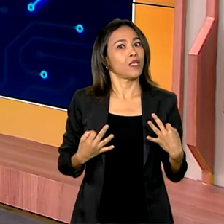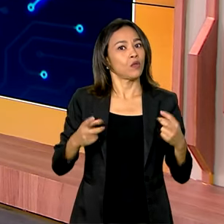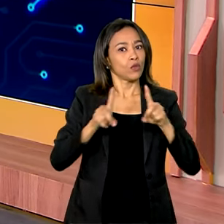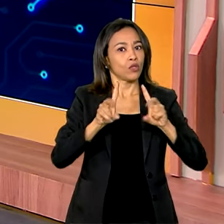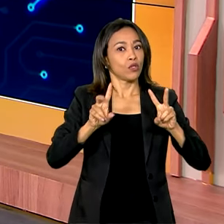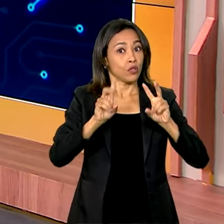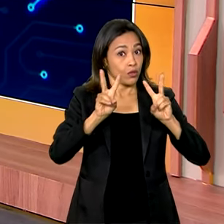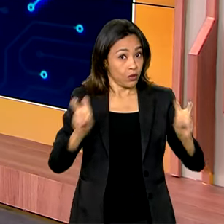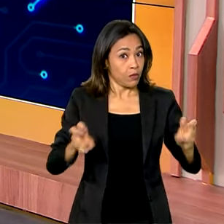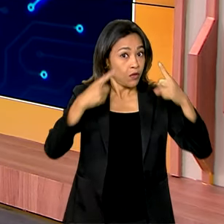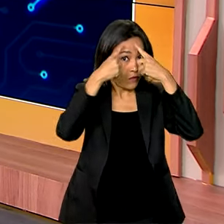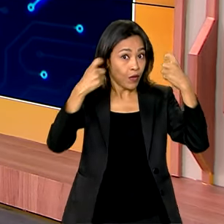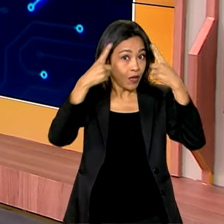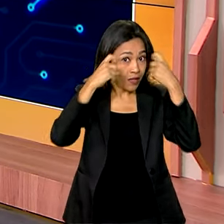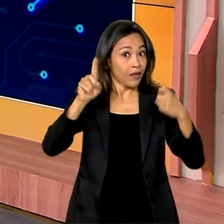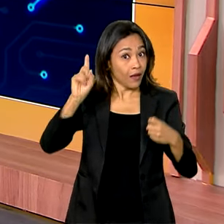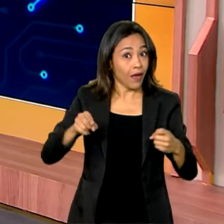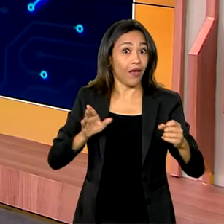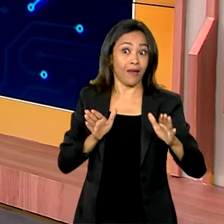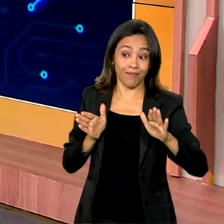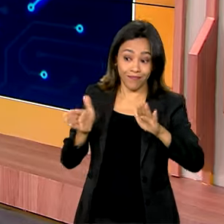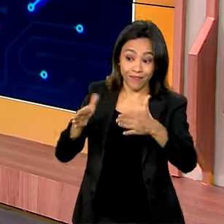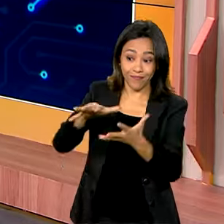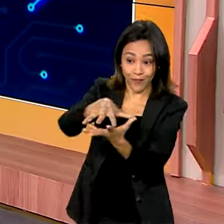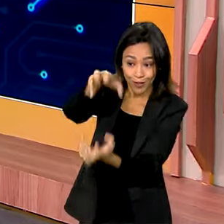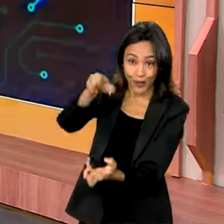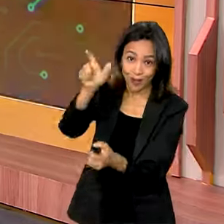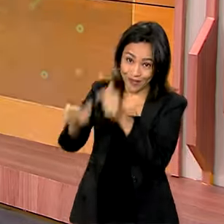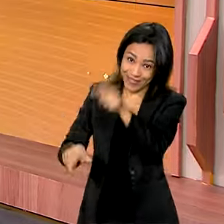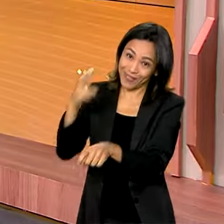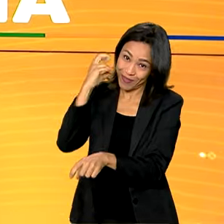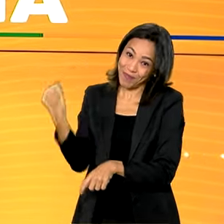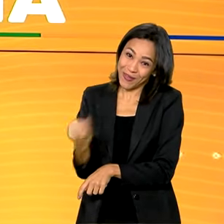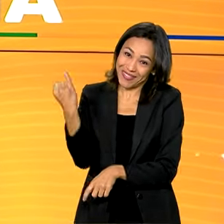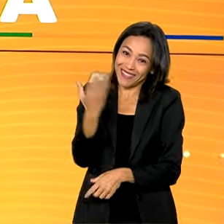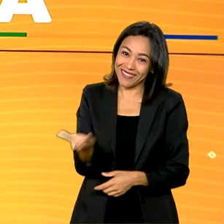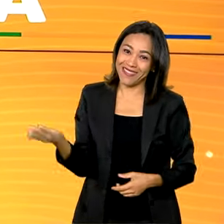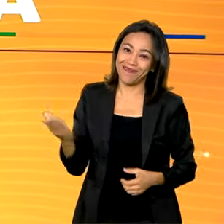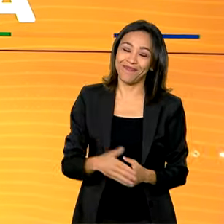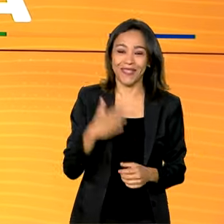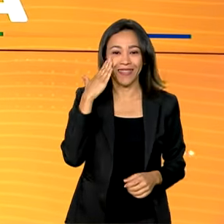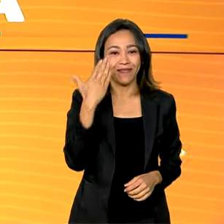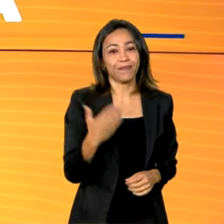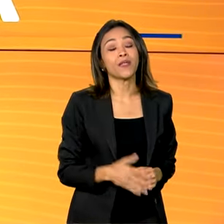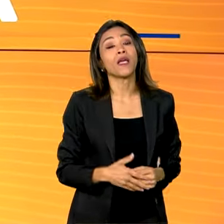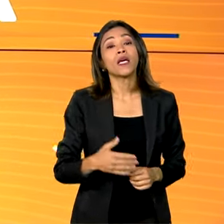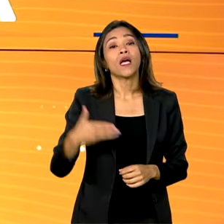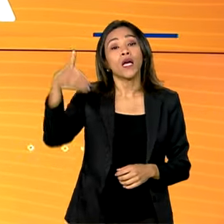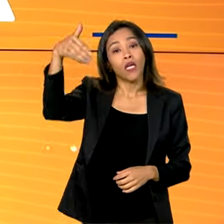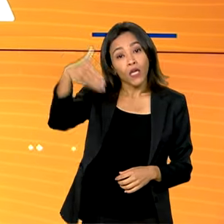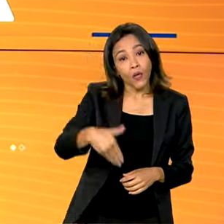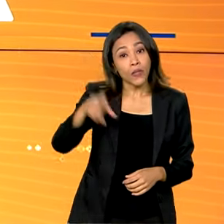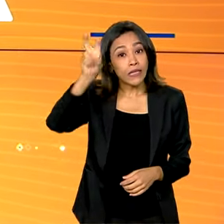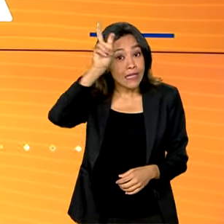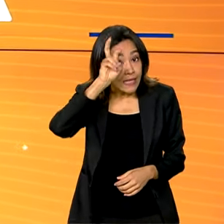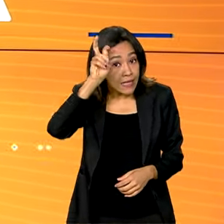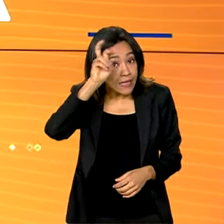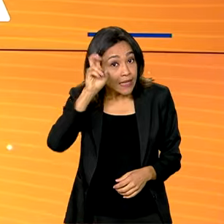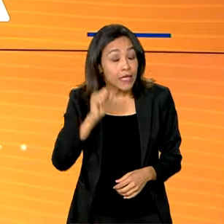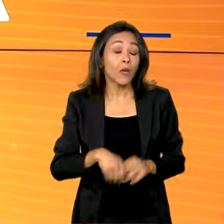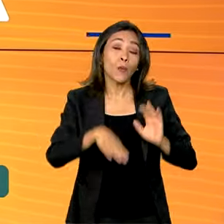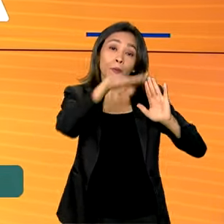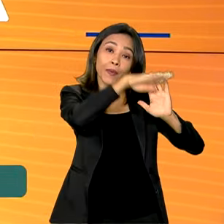das pessoas tão importantes que são os idosos. Muito obrigado. Muito obrigada. E quinta-feira é o dia do nosso quadro Brasil contra Fake.